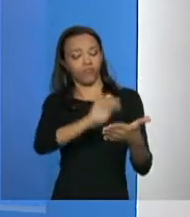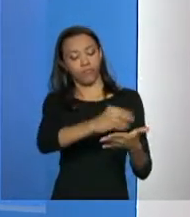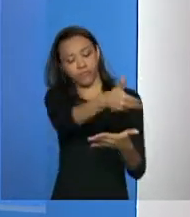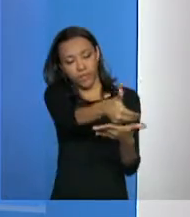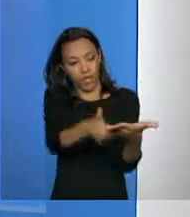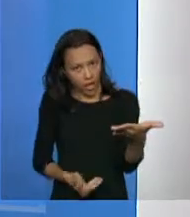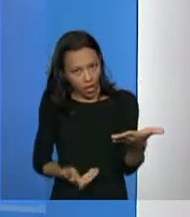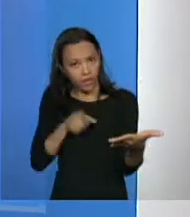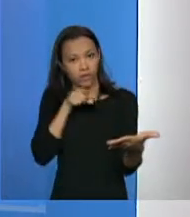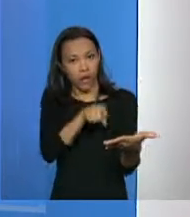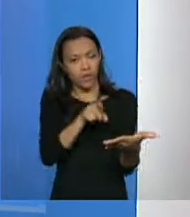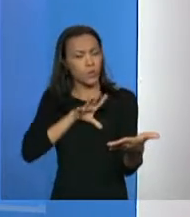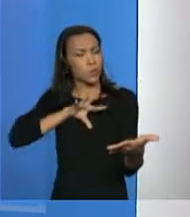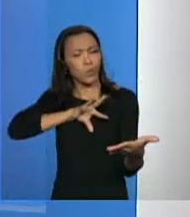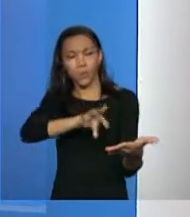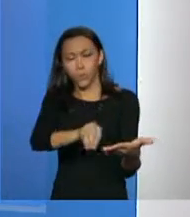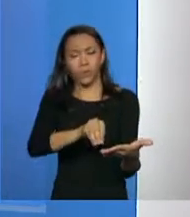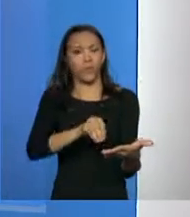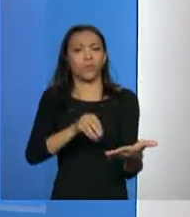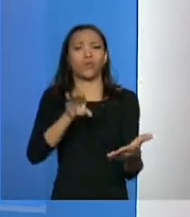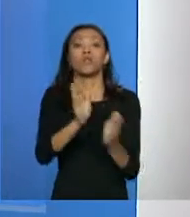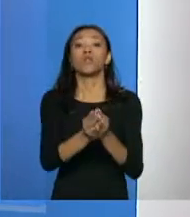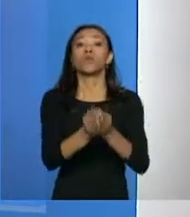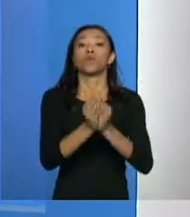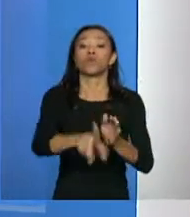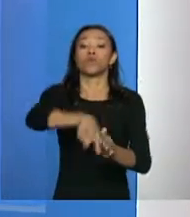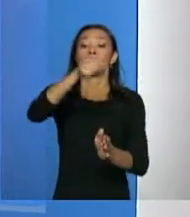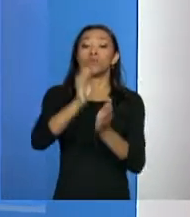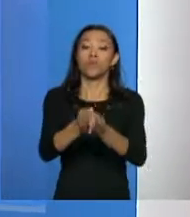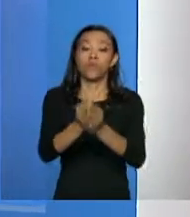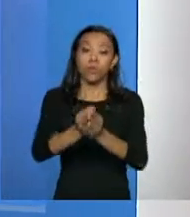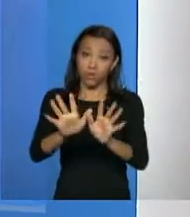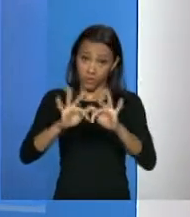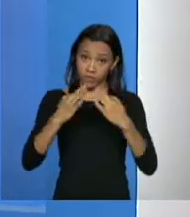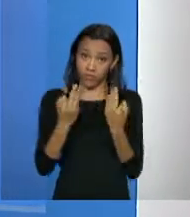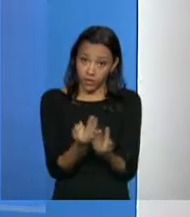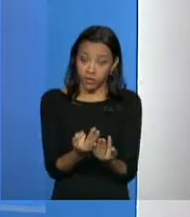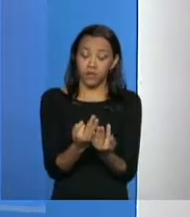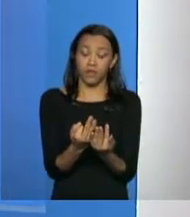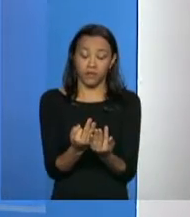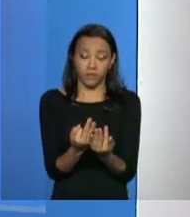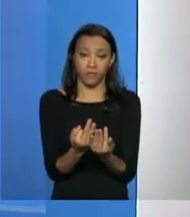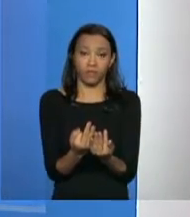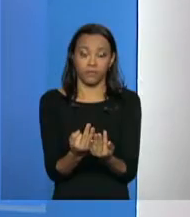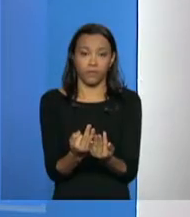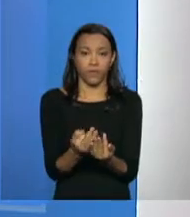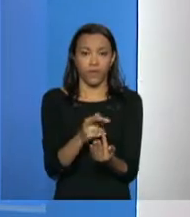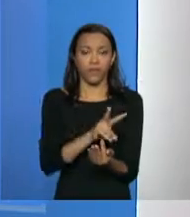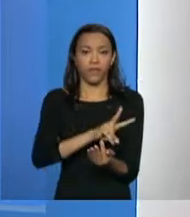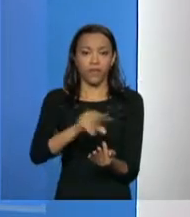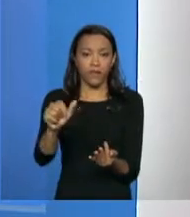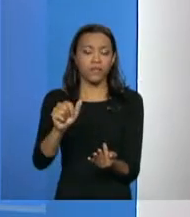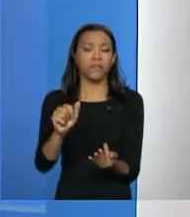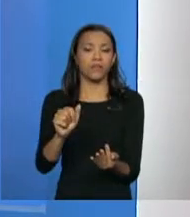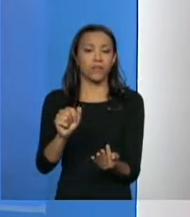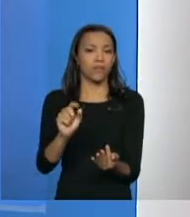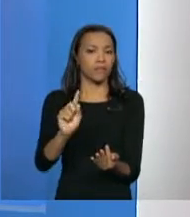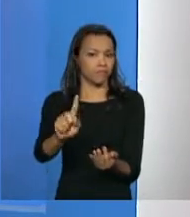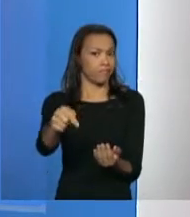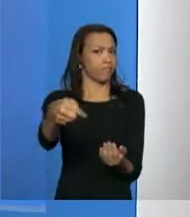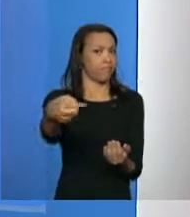Lá ele faz todo o sorteio das famílias que vão ser possivelmente